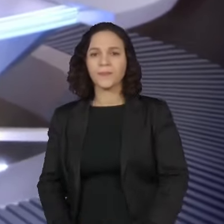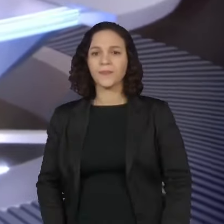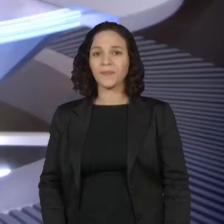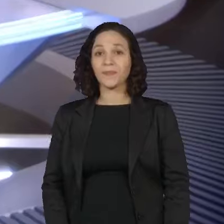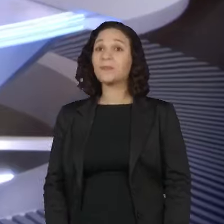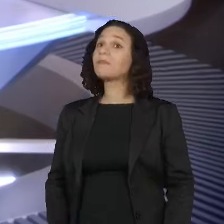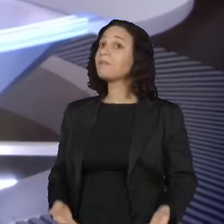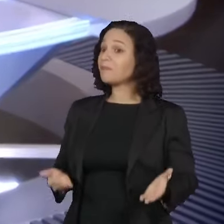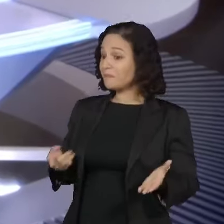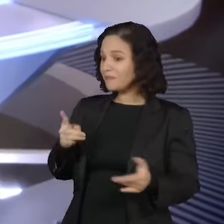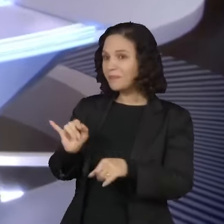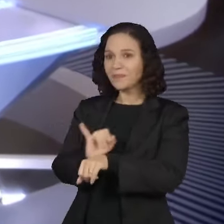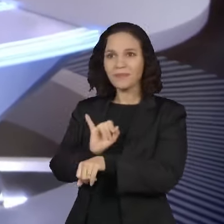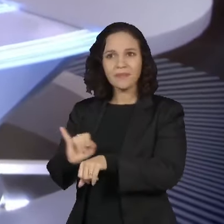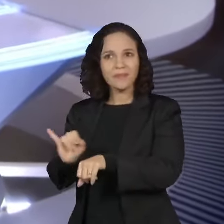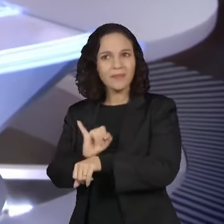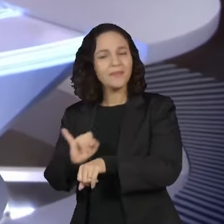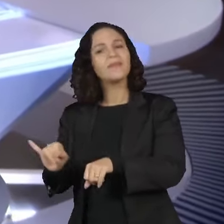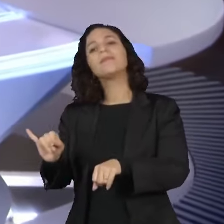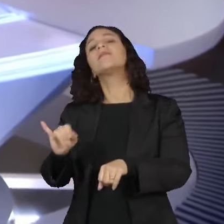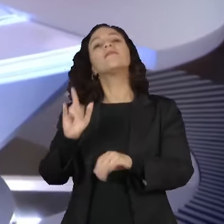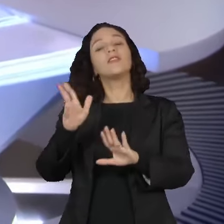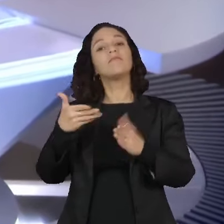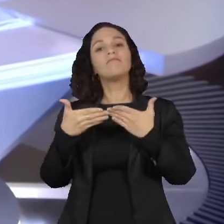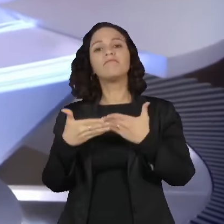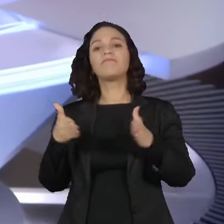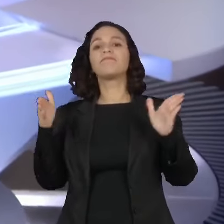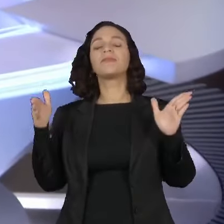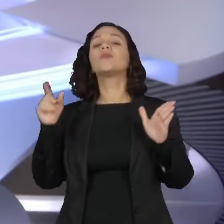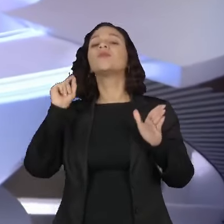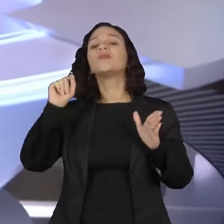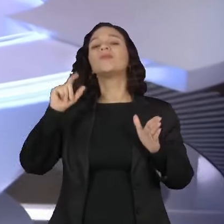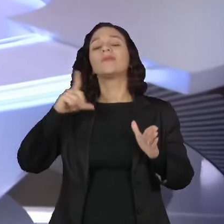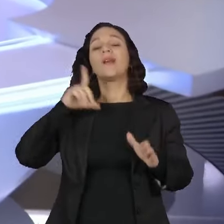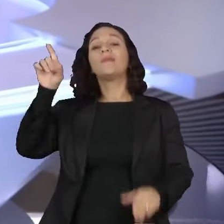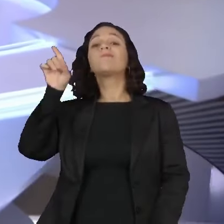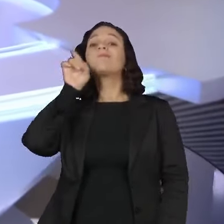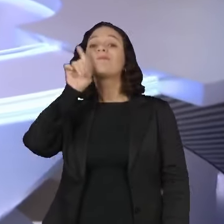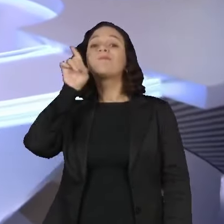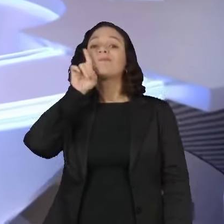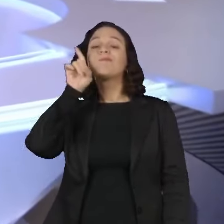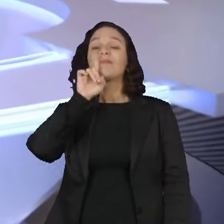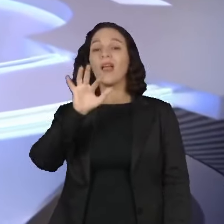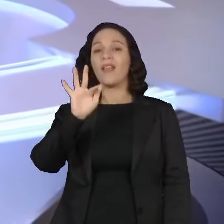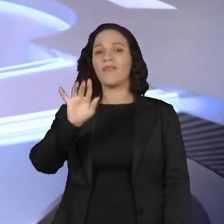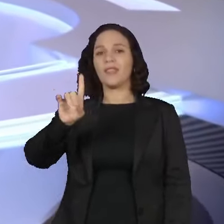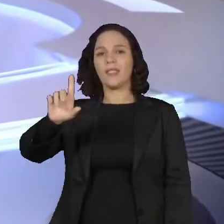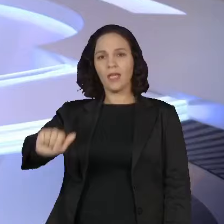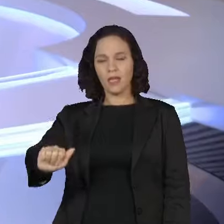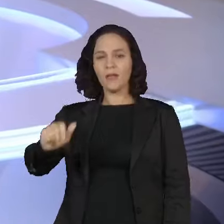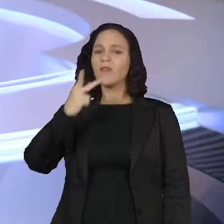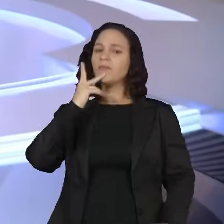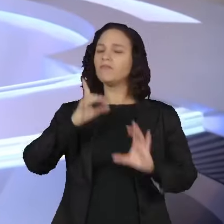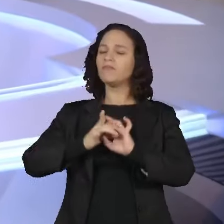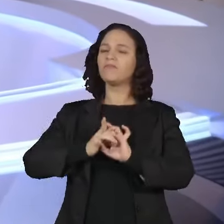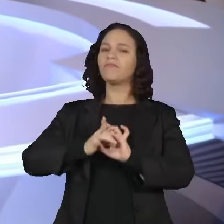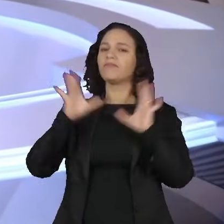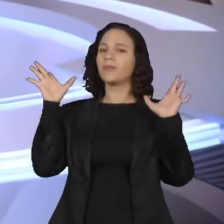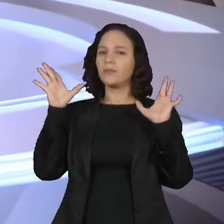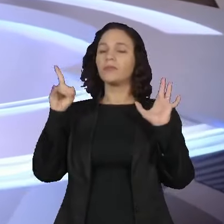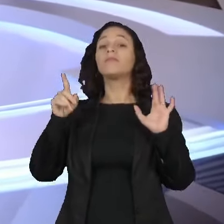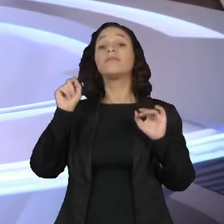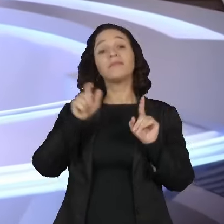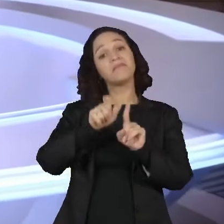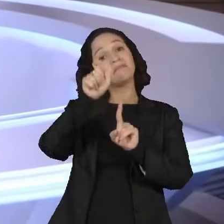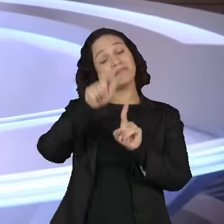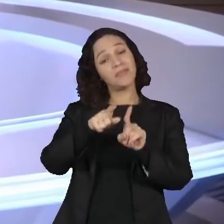Pois é, essa técnica também recebeu o sinal verde da Agência Sanitária dos Estados Unidos, a FDA. Quem explica como ela funciona é